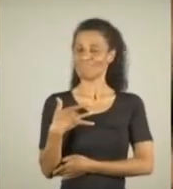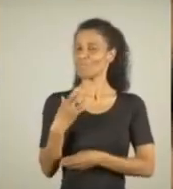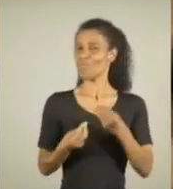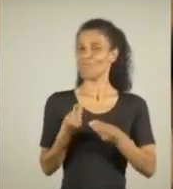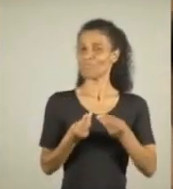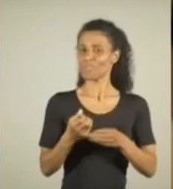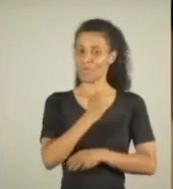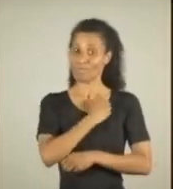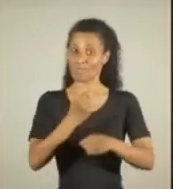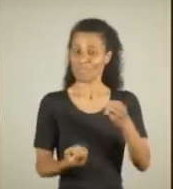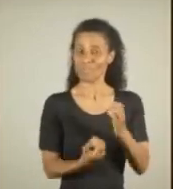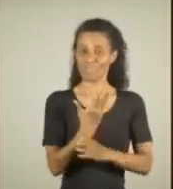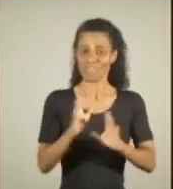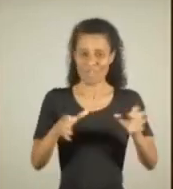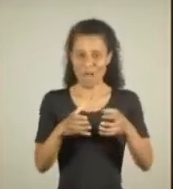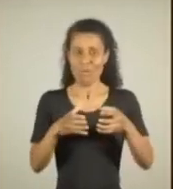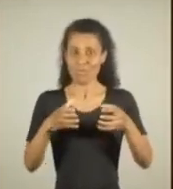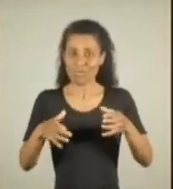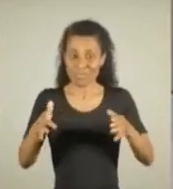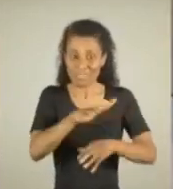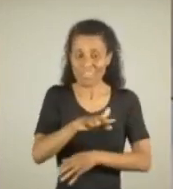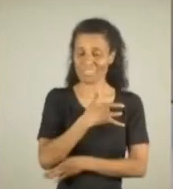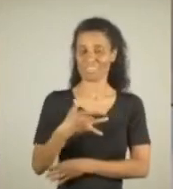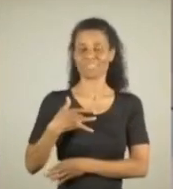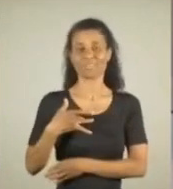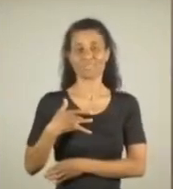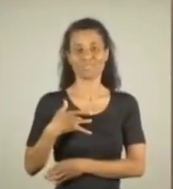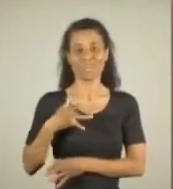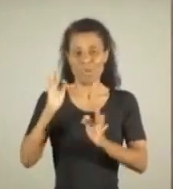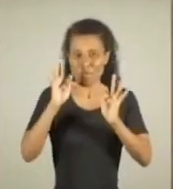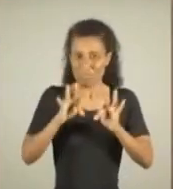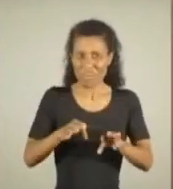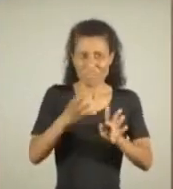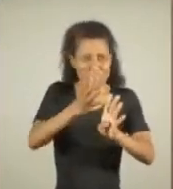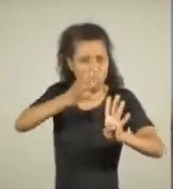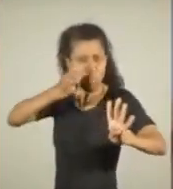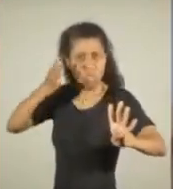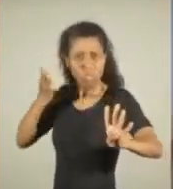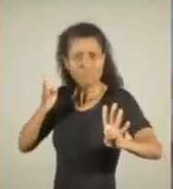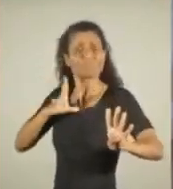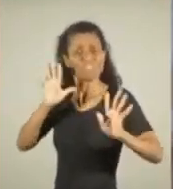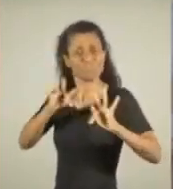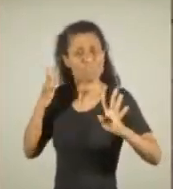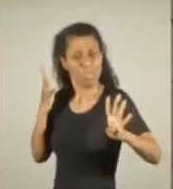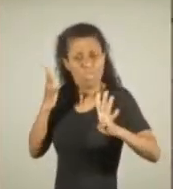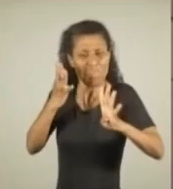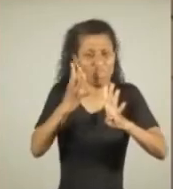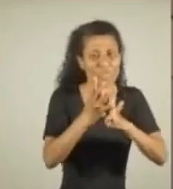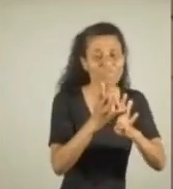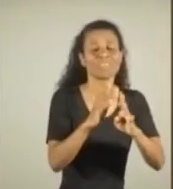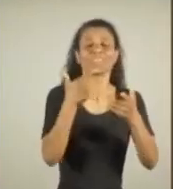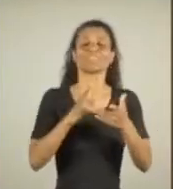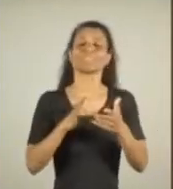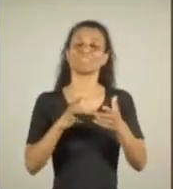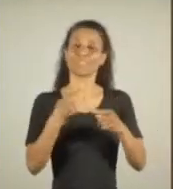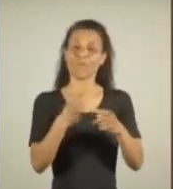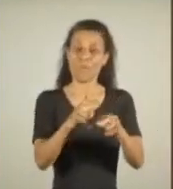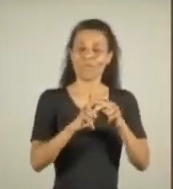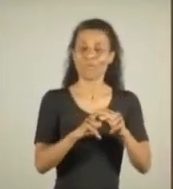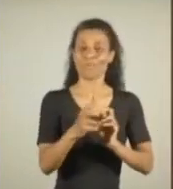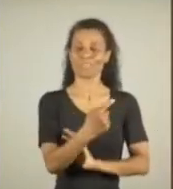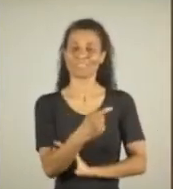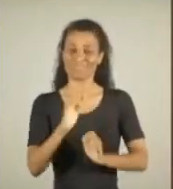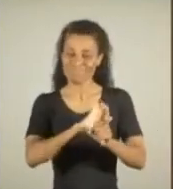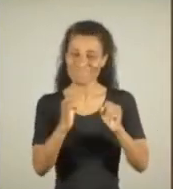a saúde. Melo vai criar um mutirão na saúde para acabar com a fila de cirurgias e exames adiados pela pandemia. Vamos